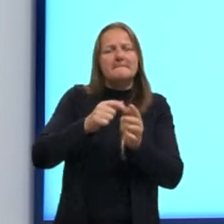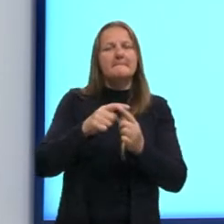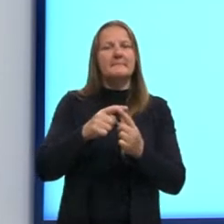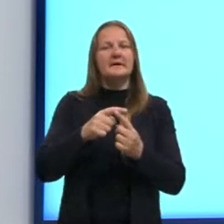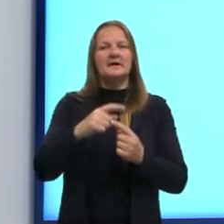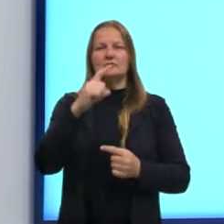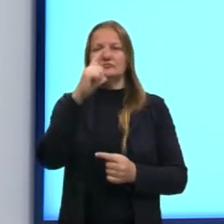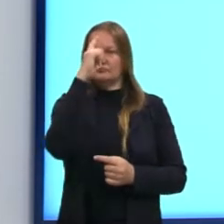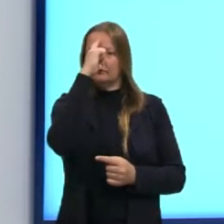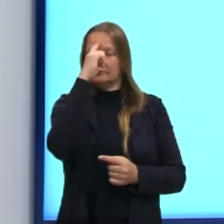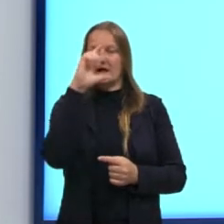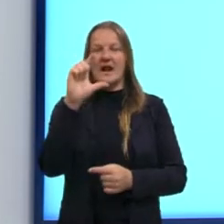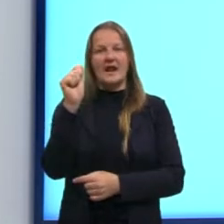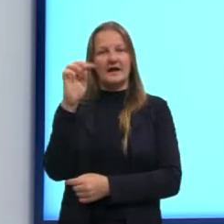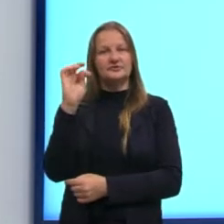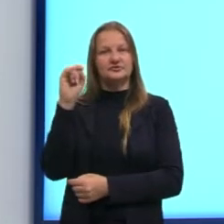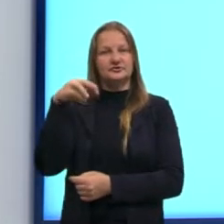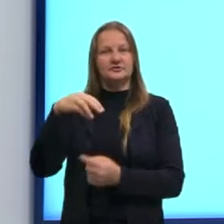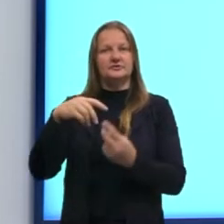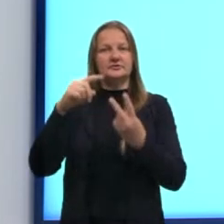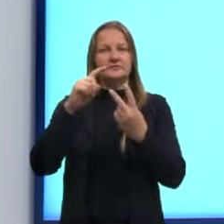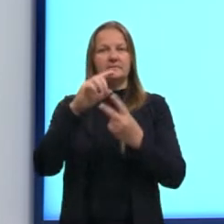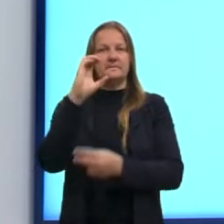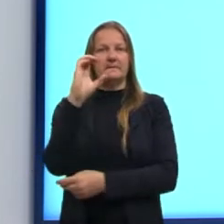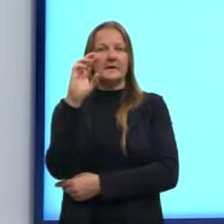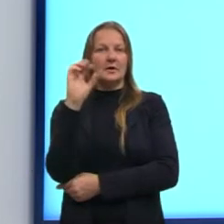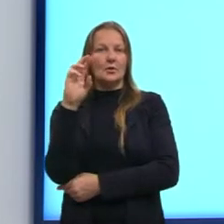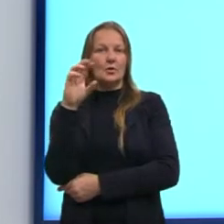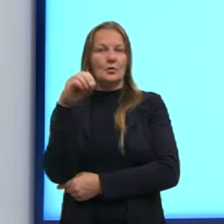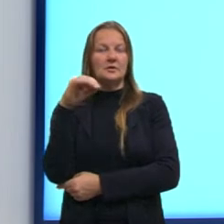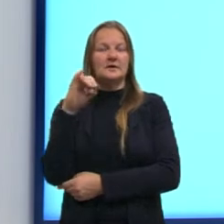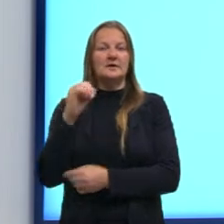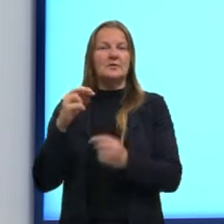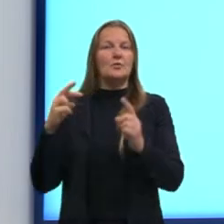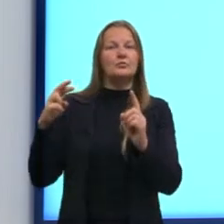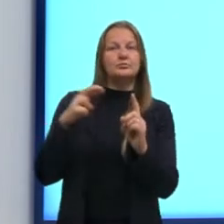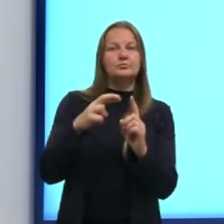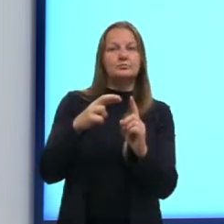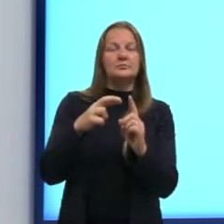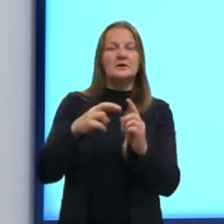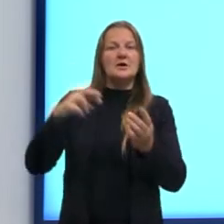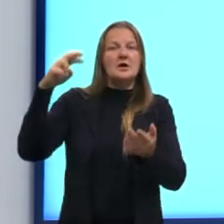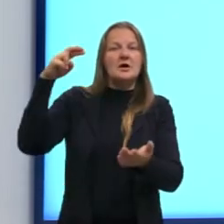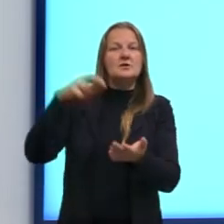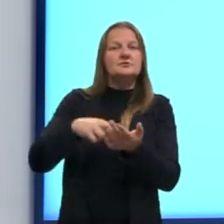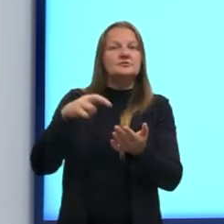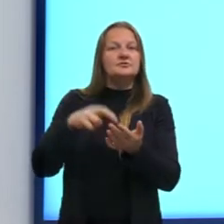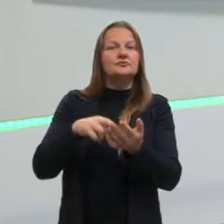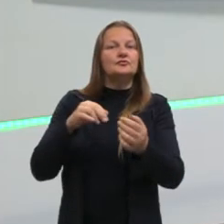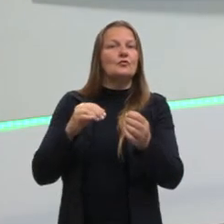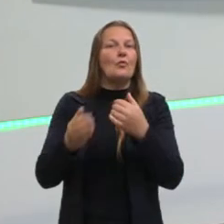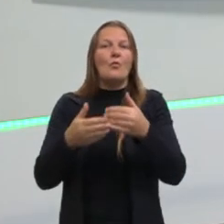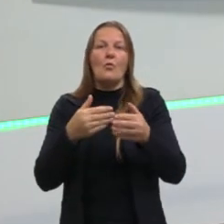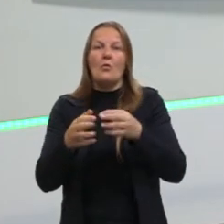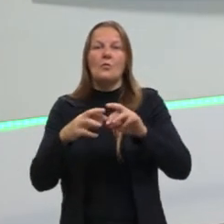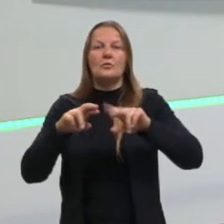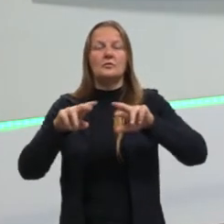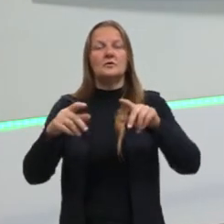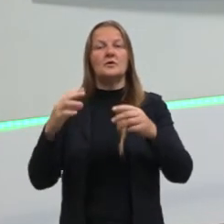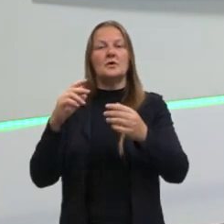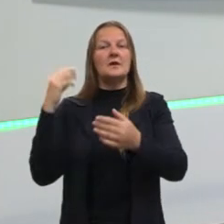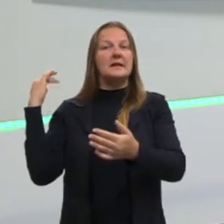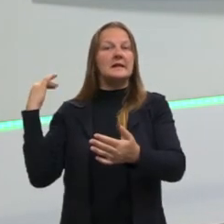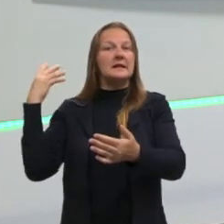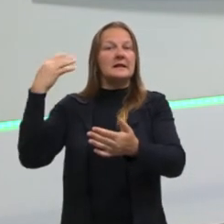do latim, aonde a palavra crônica se refere a um registro de eventos marcados pelo tempo